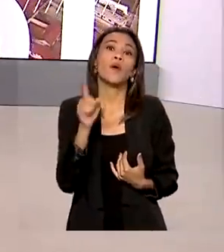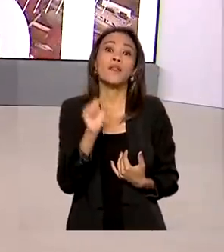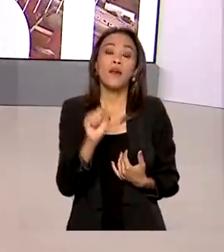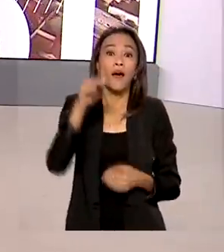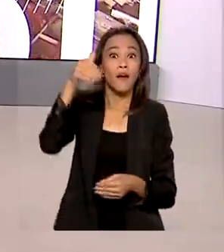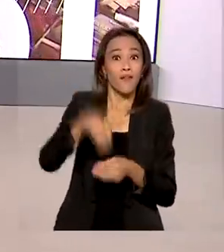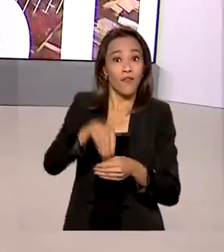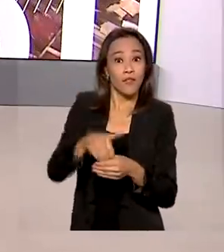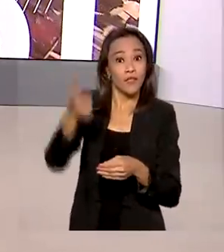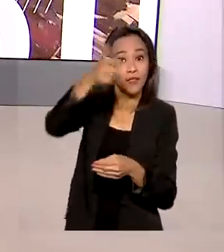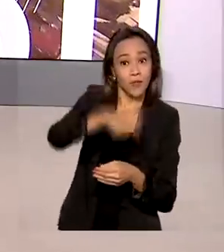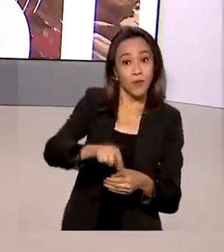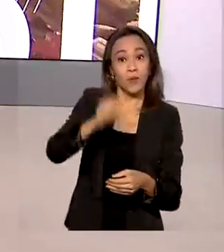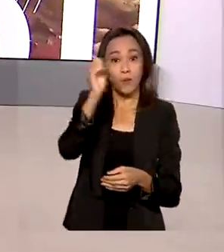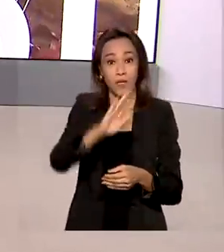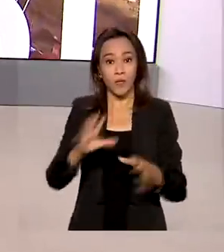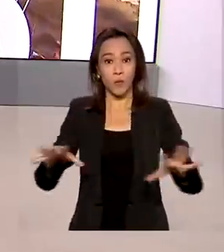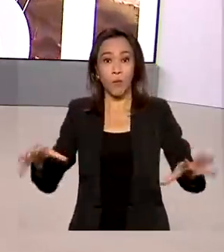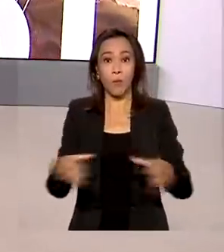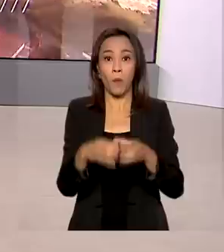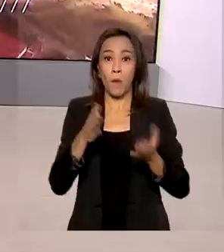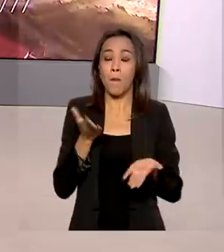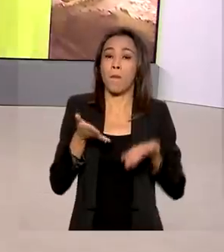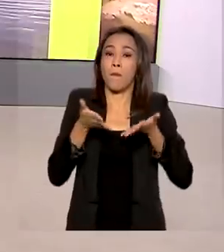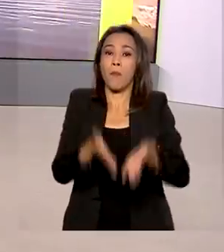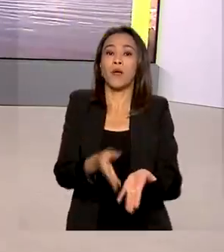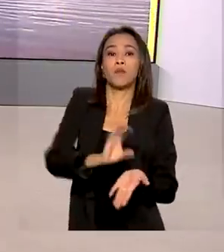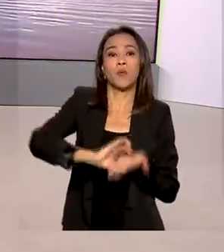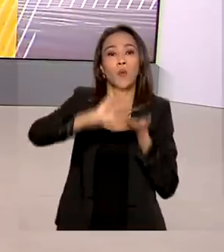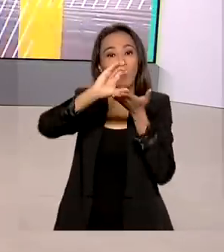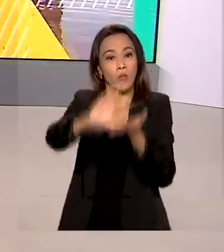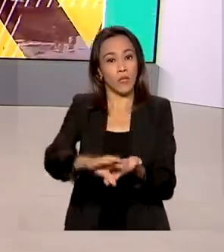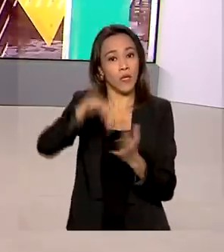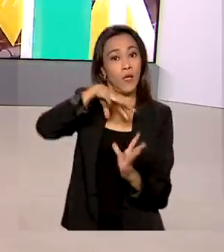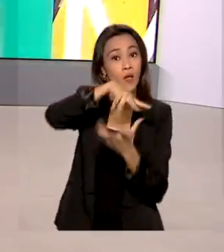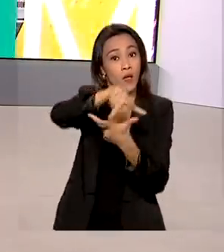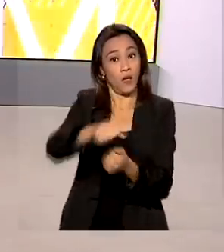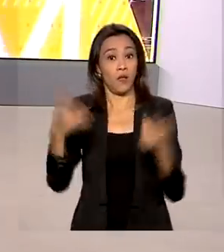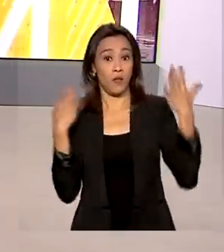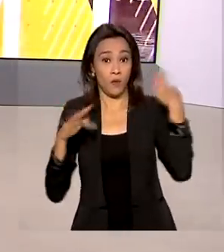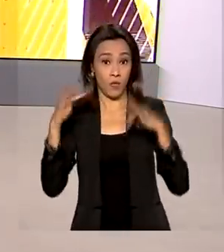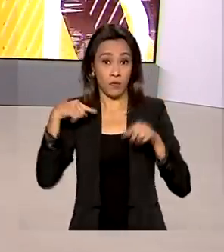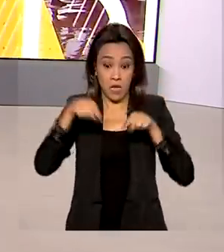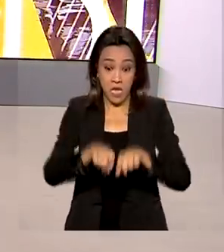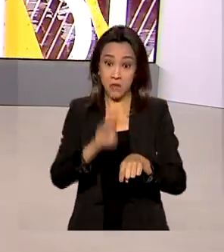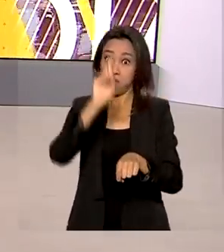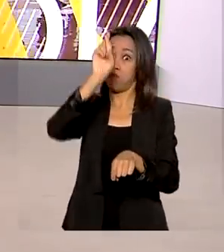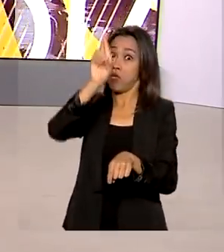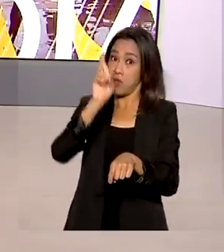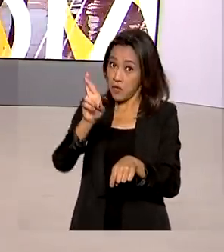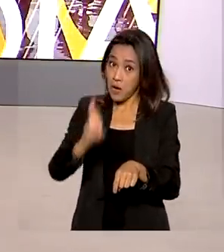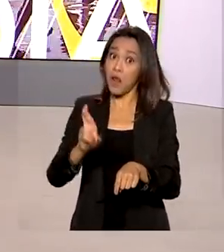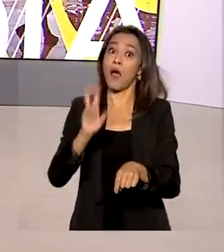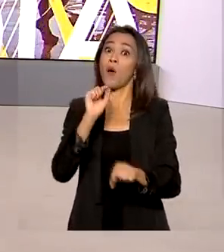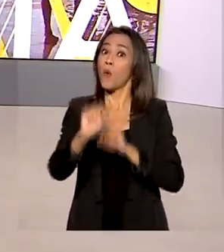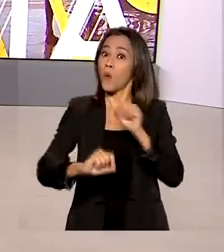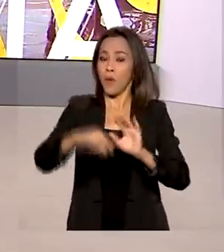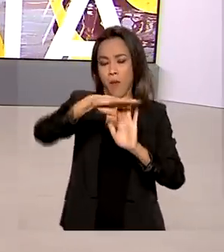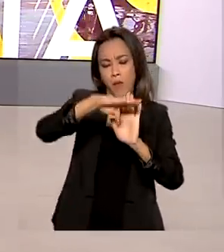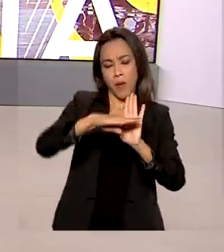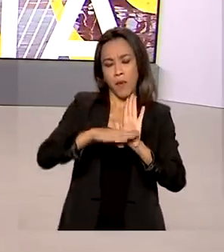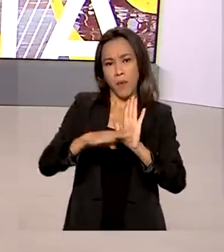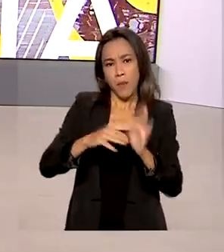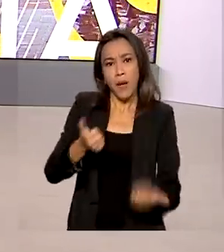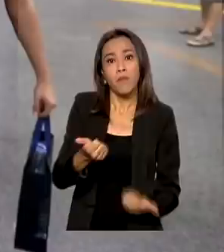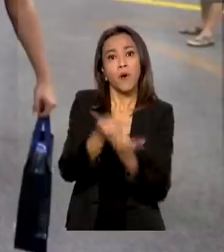para o Conselho Executivo da Organização Mundial de Turismo, órgão que vai liderar a agenda de recuperação do setor